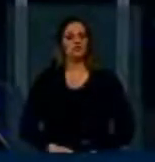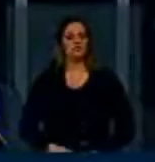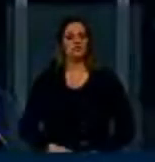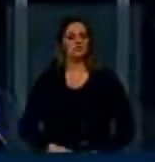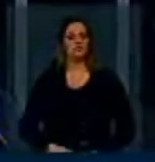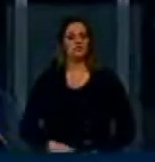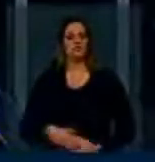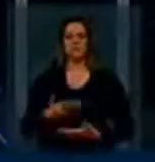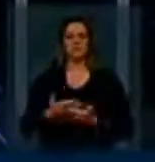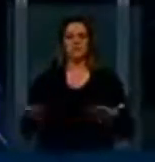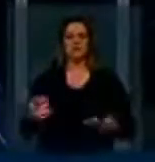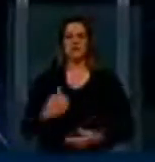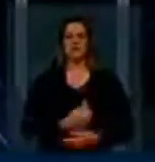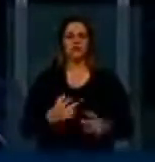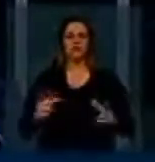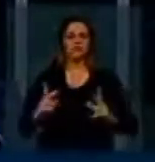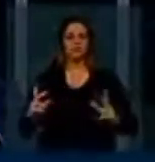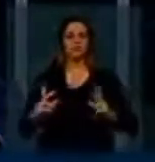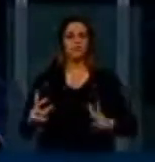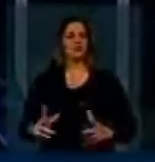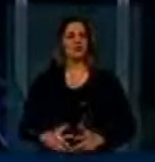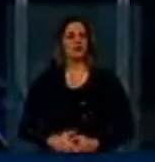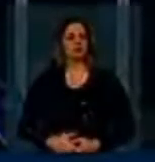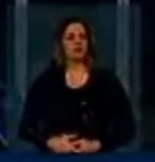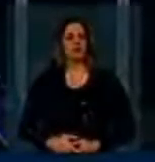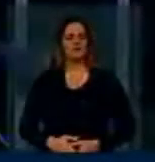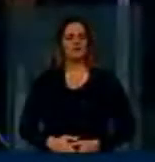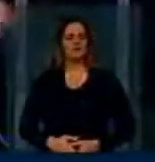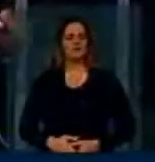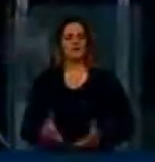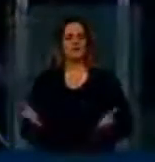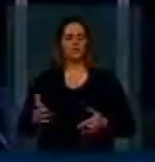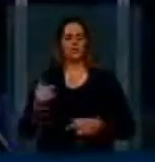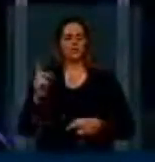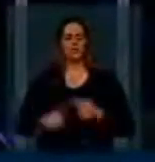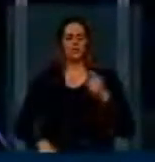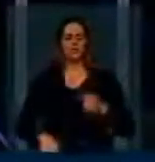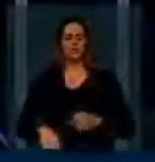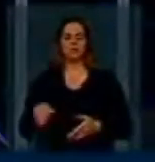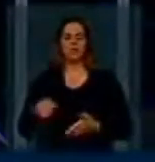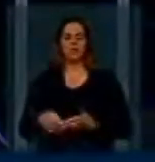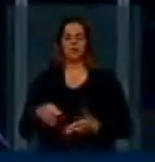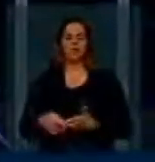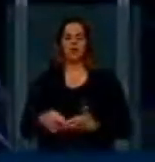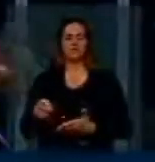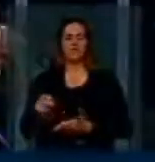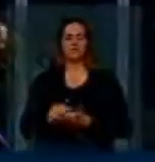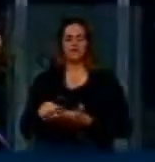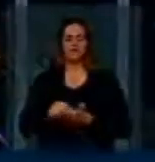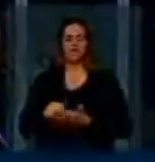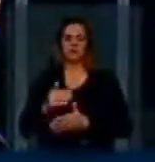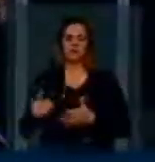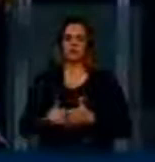à privacidade. Nós estamos proibindo isso. Estamos exigindo que sejam apagadas as informações. Estamos criando uma série de regras